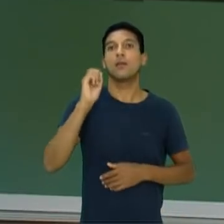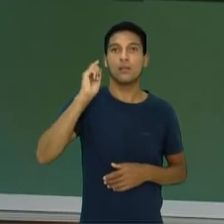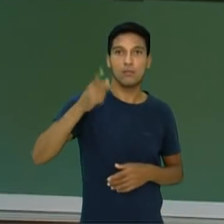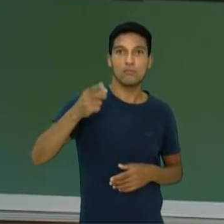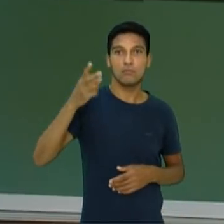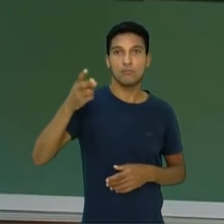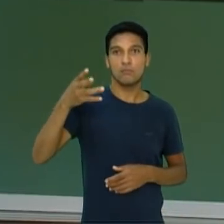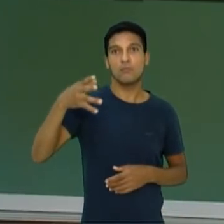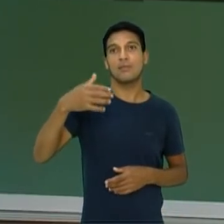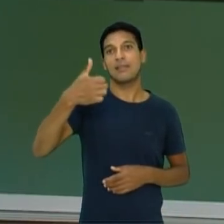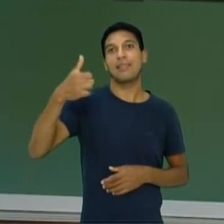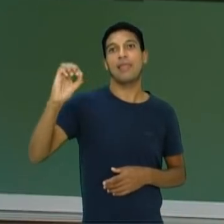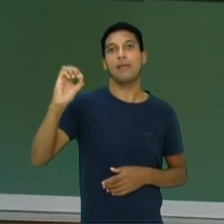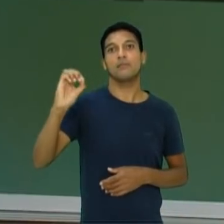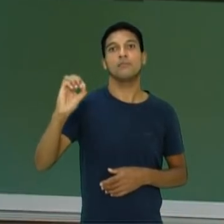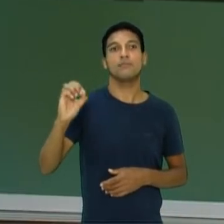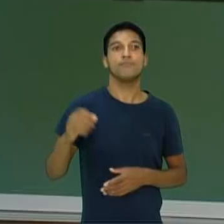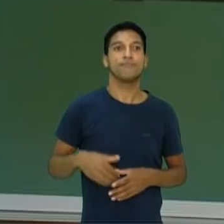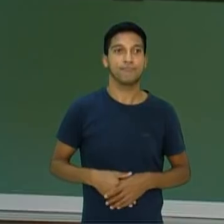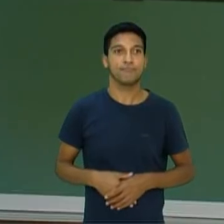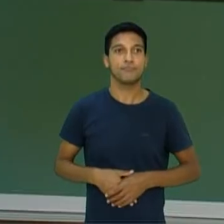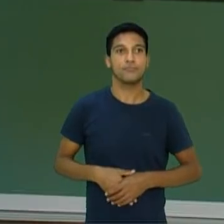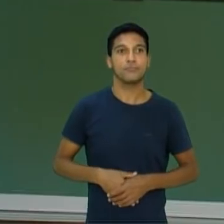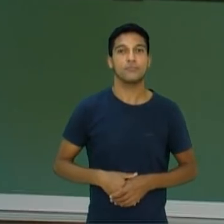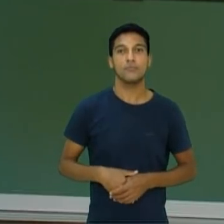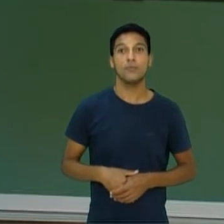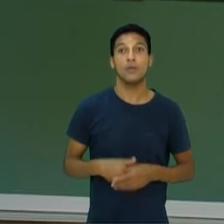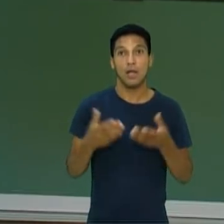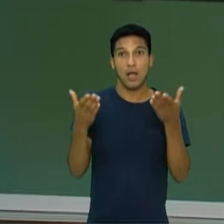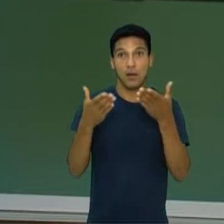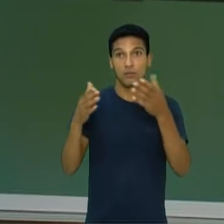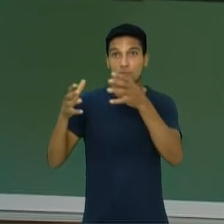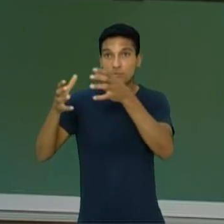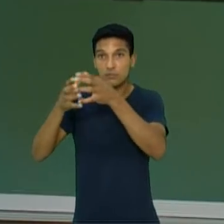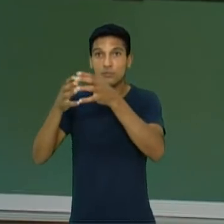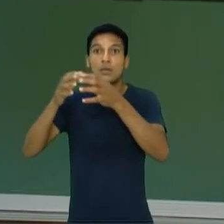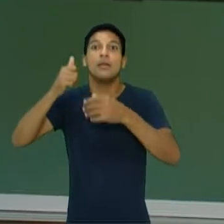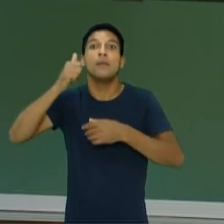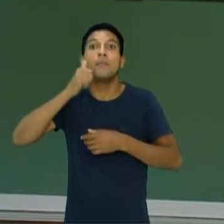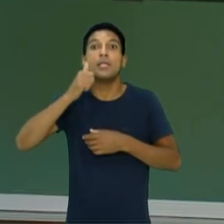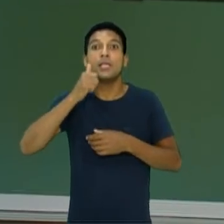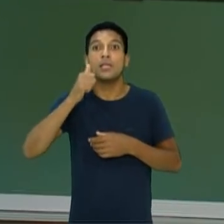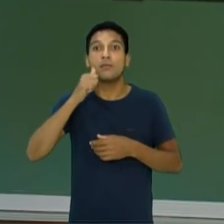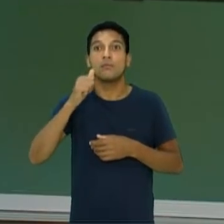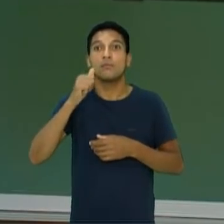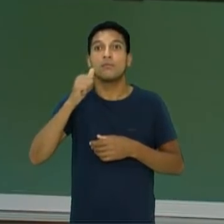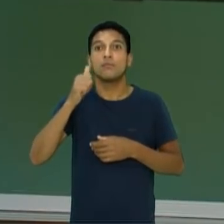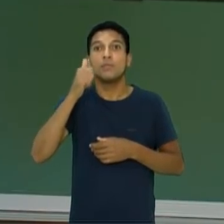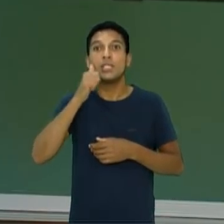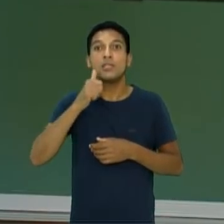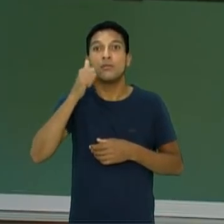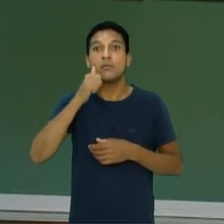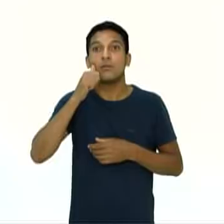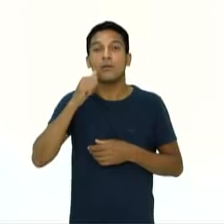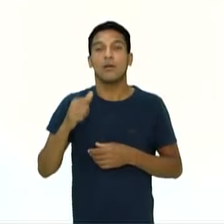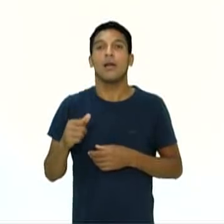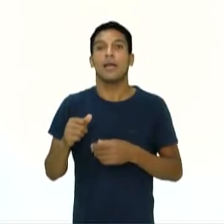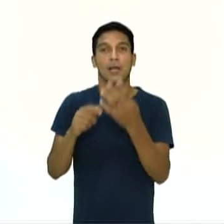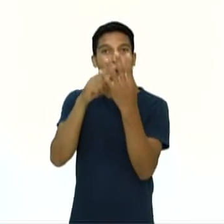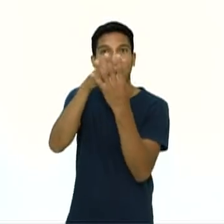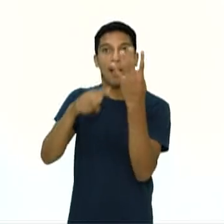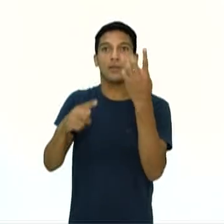certo? Nos combates femininos, são 4 rounds de 2 minutos, combates